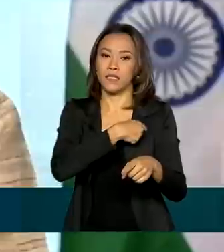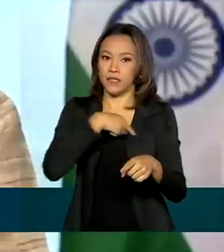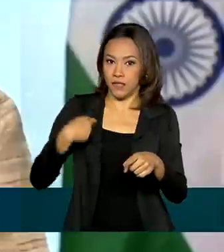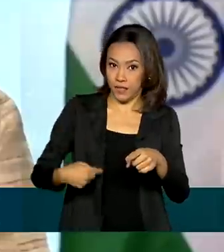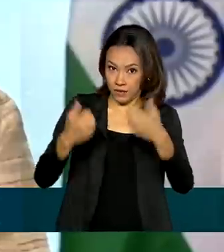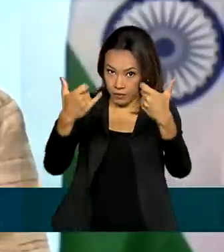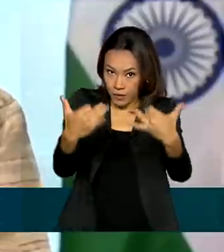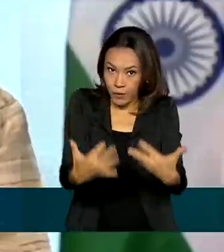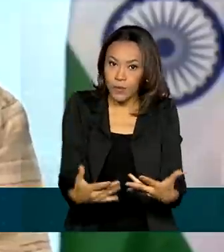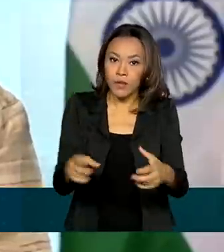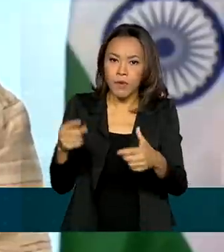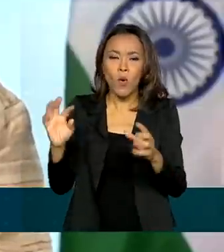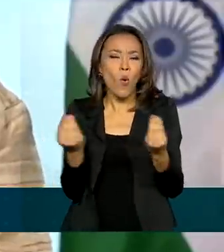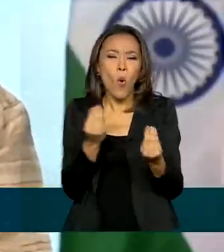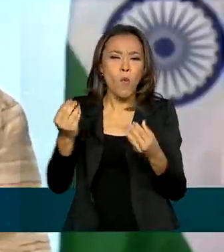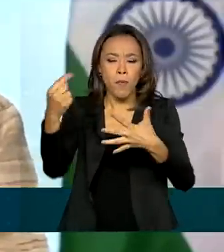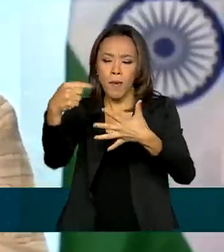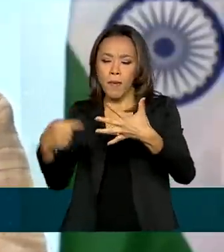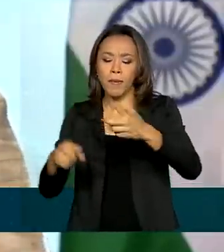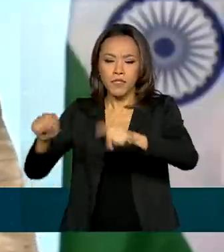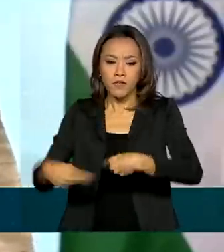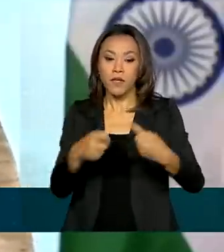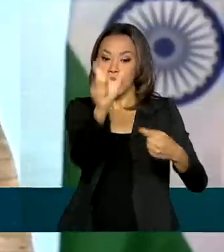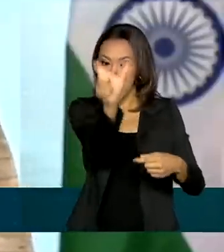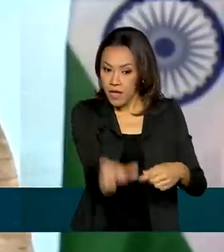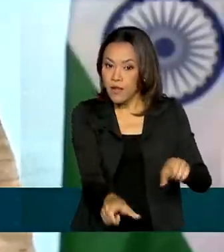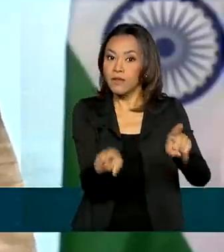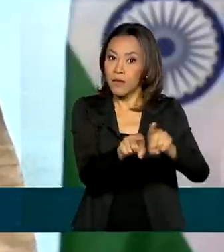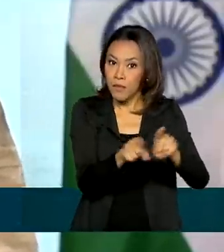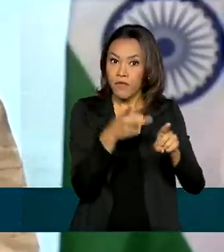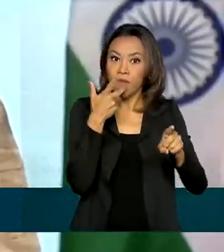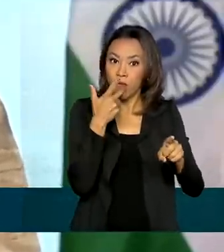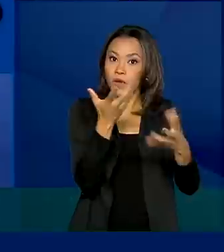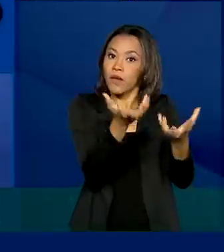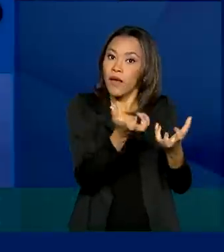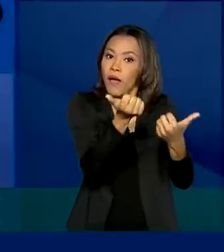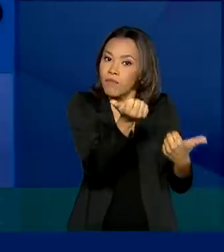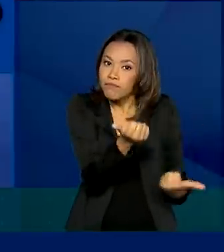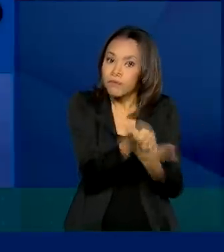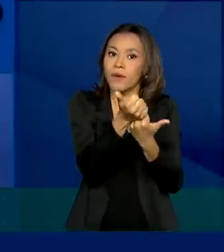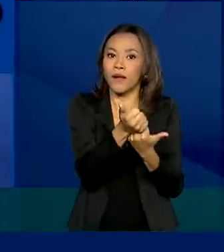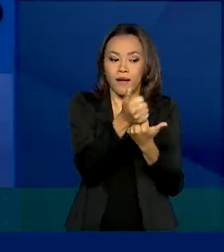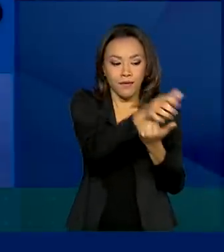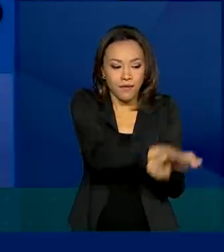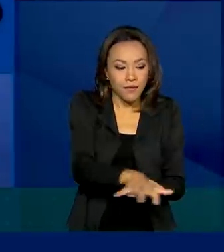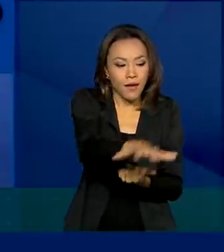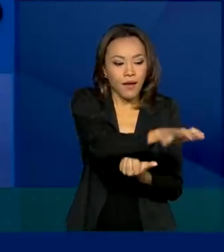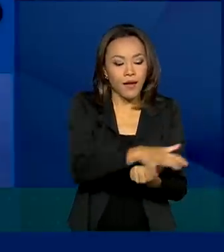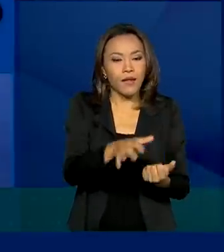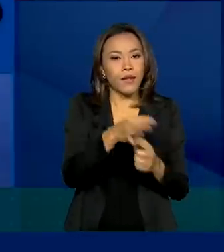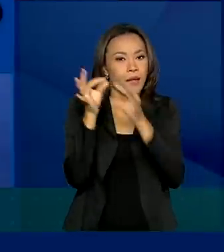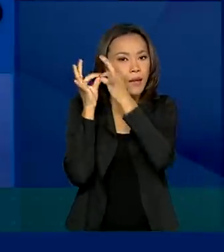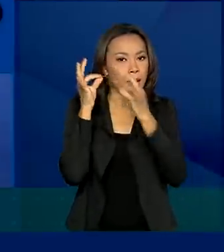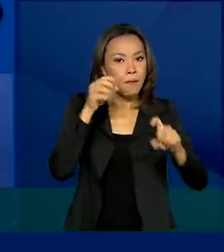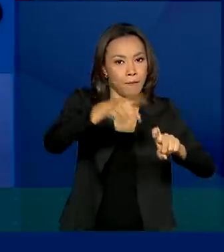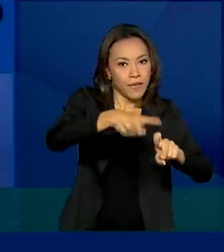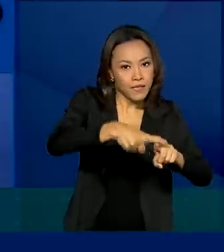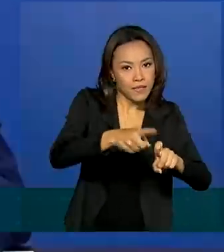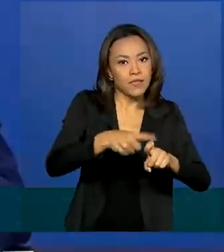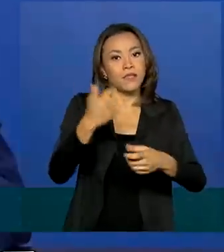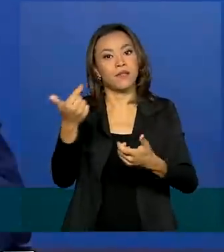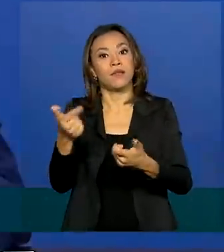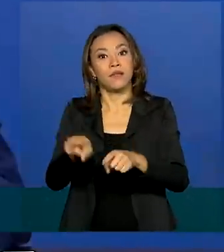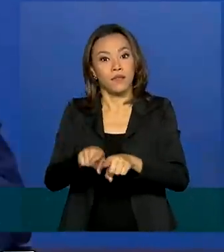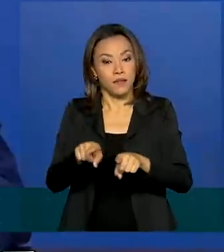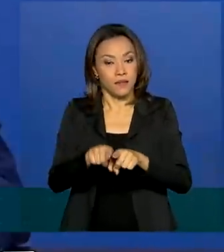-ministro indiano, Narendra Modi, disse que quer intensificar a cooperação nas áreas de telemedicina e medicina digital.